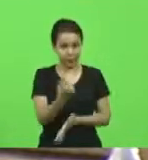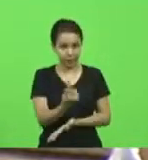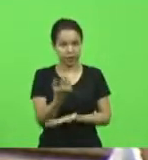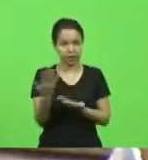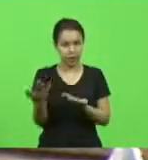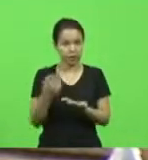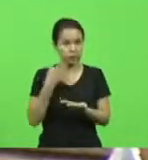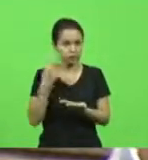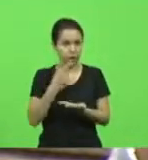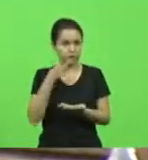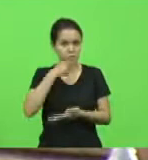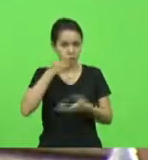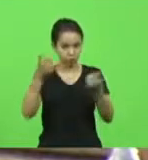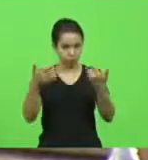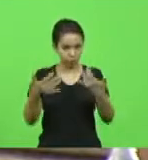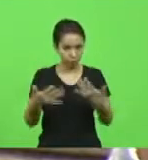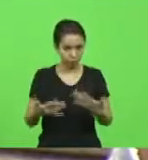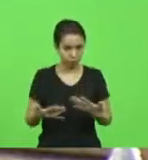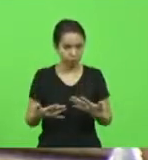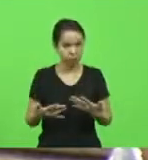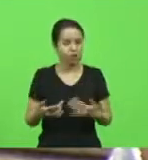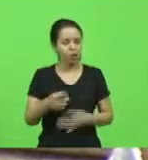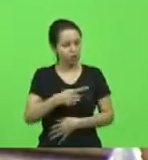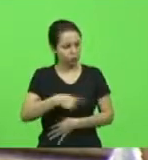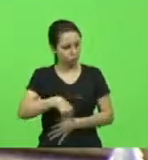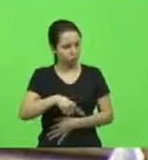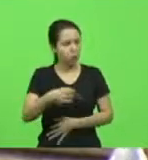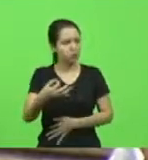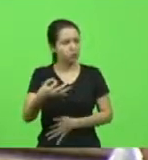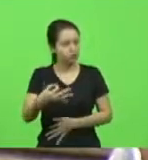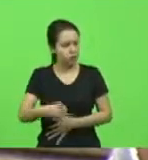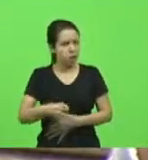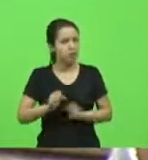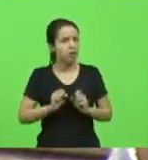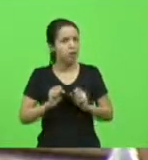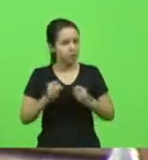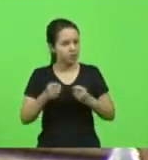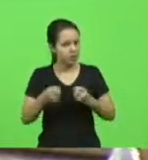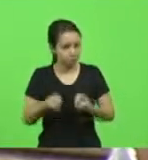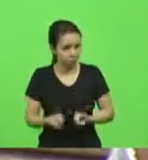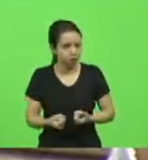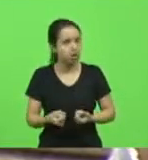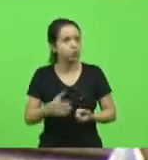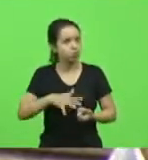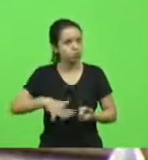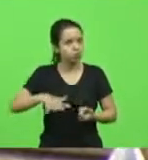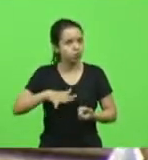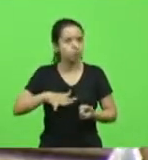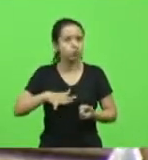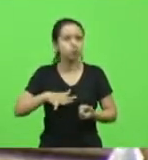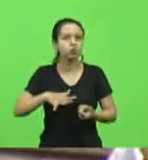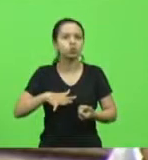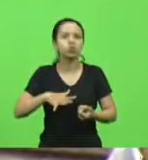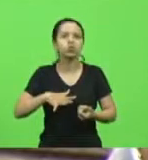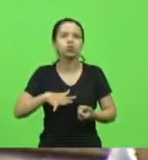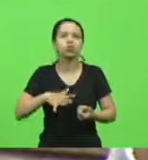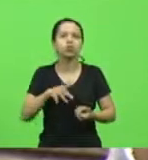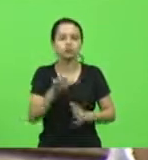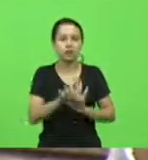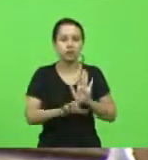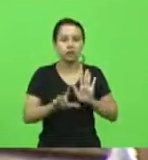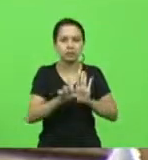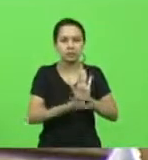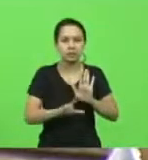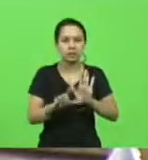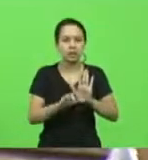nós estávamos corretos, defendendo a prerrogativa do legislativo, sem entrar no mérito do processo ao qual